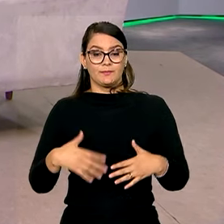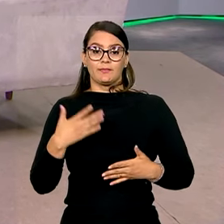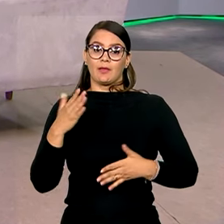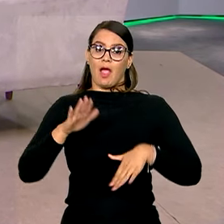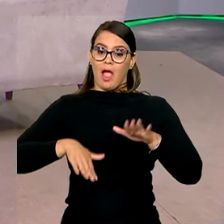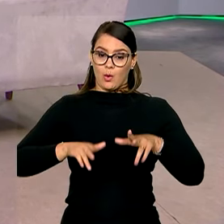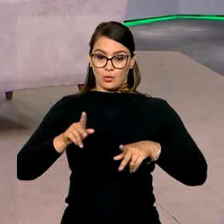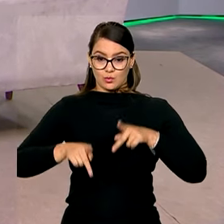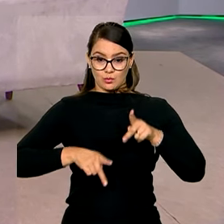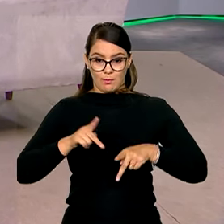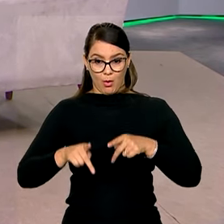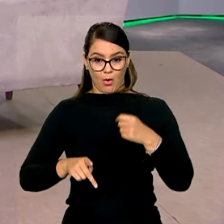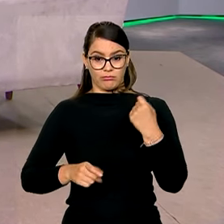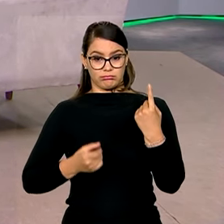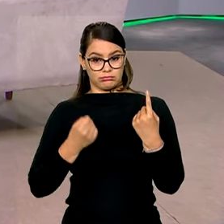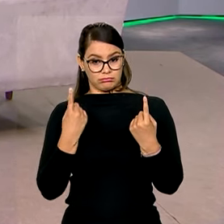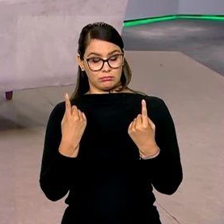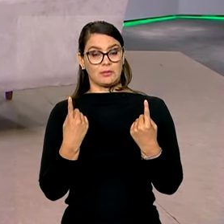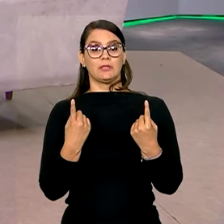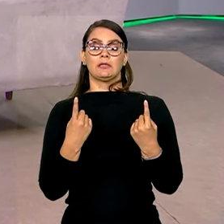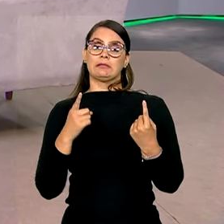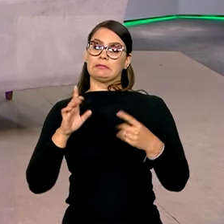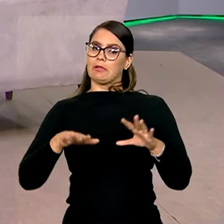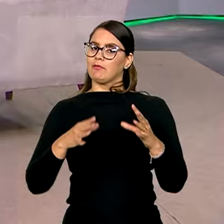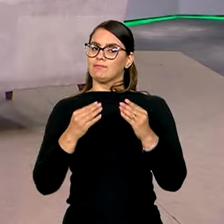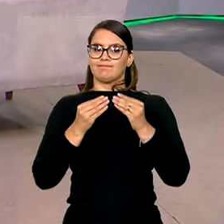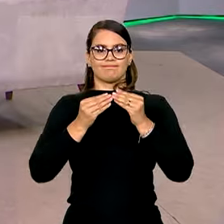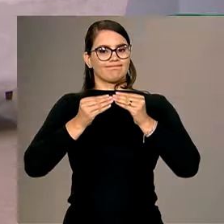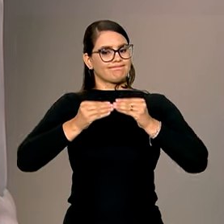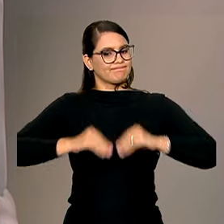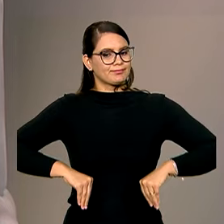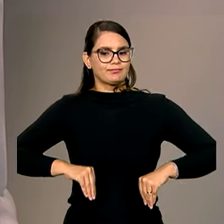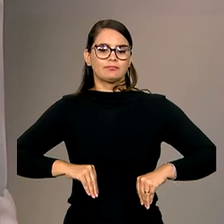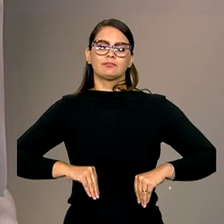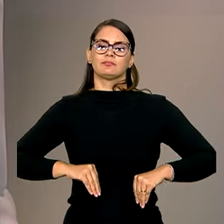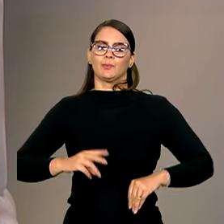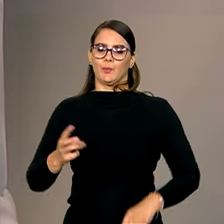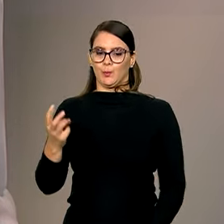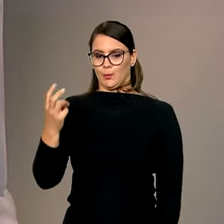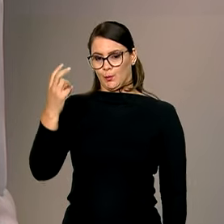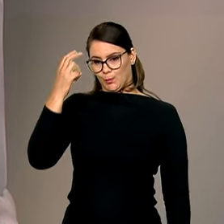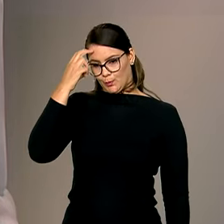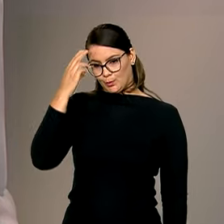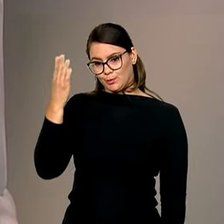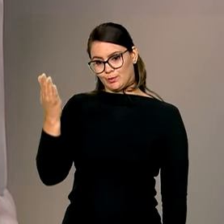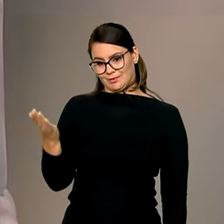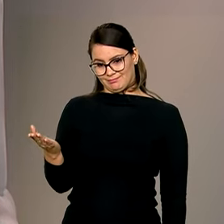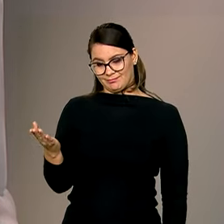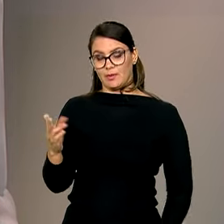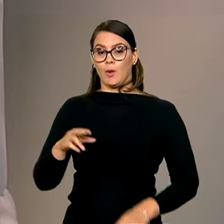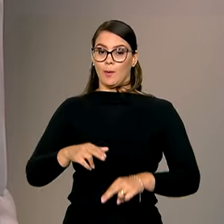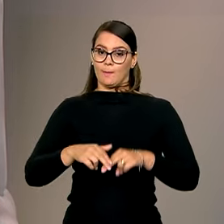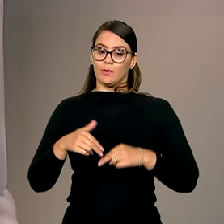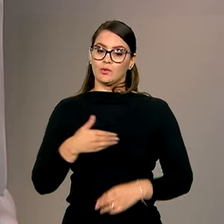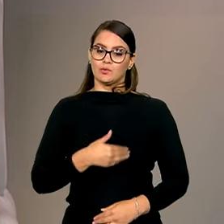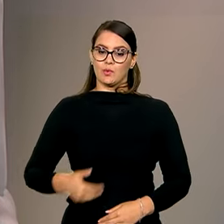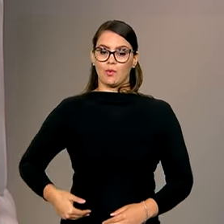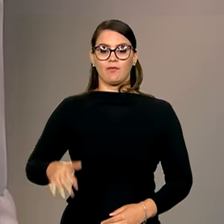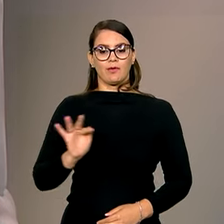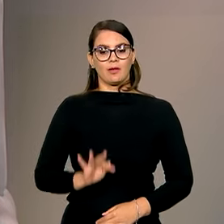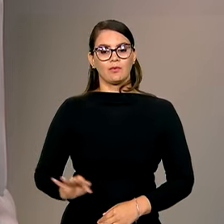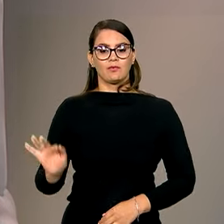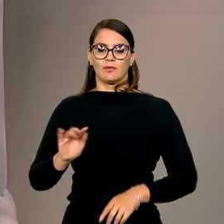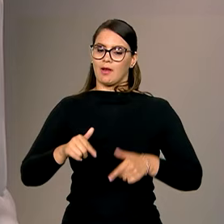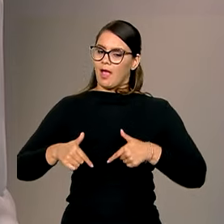povos isolados, pode ser a completa destruição daquela cultura. Então, por isso que o governo federal está fazendo essa